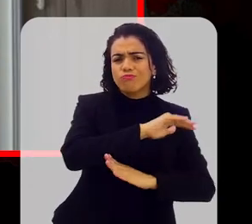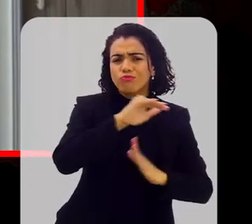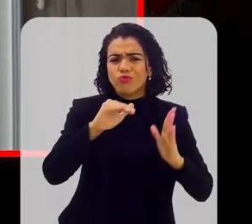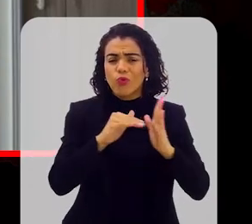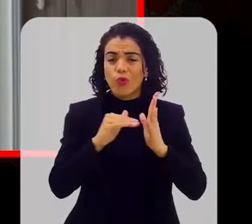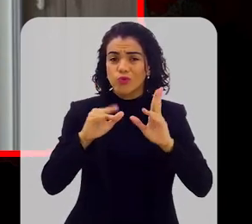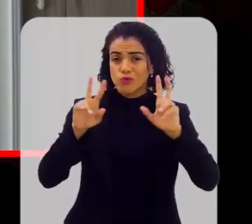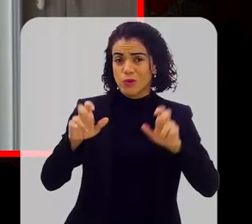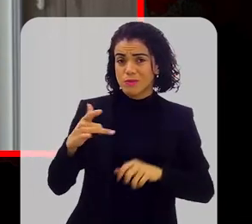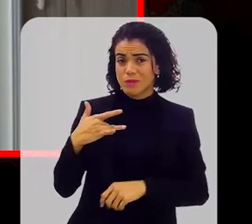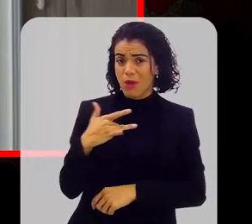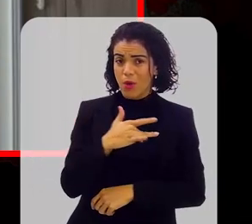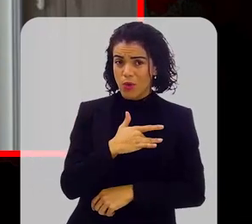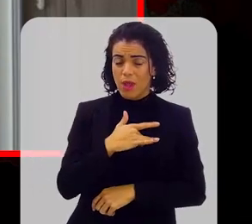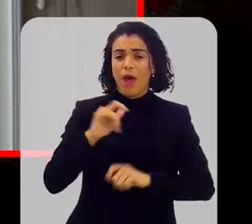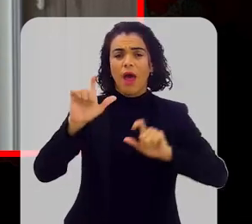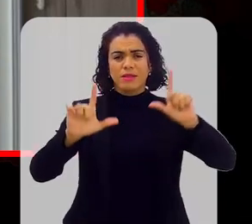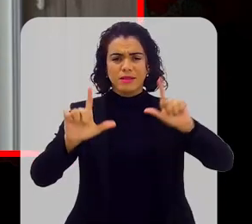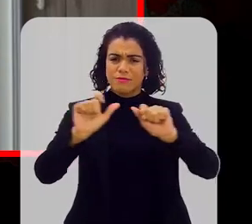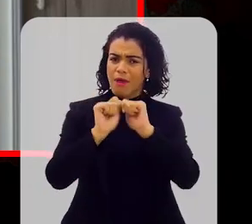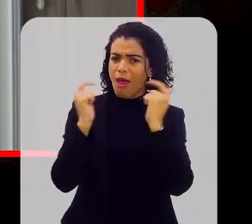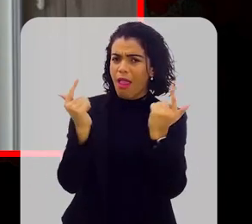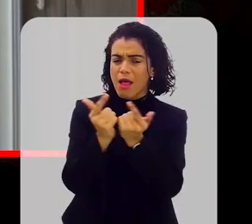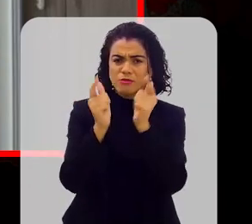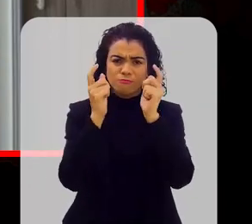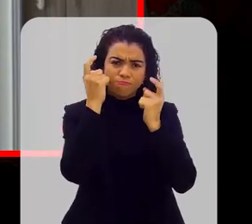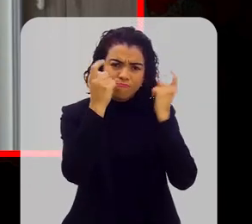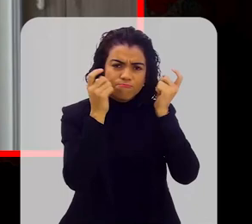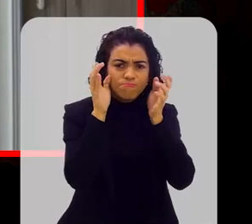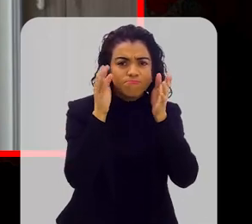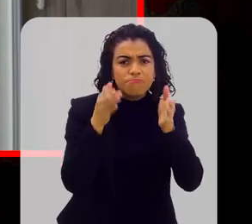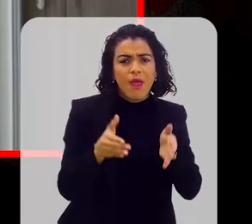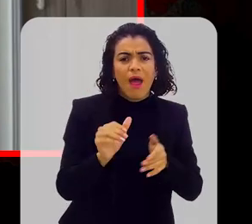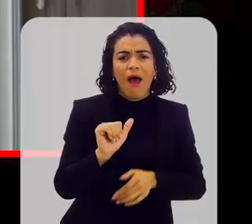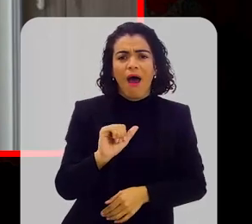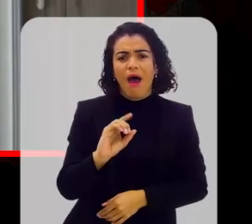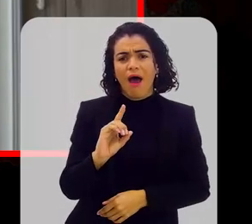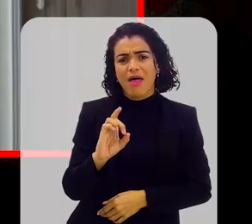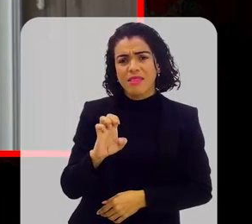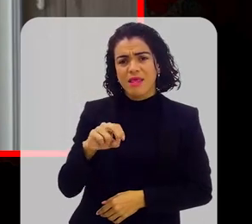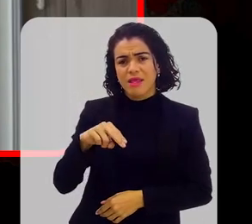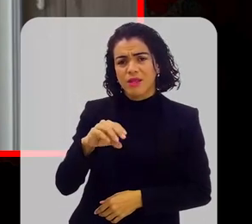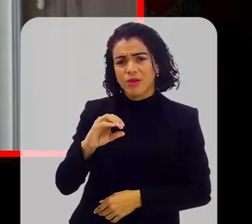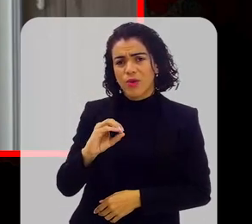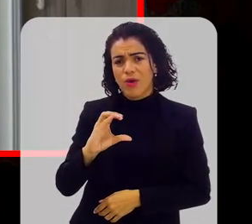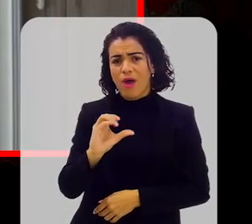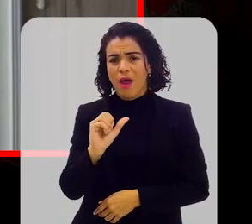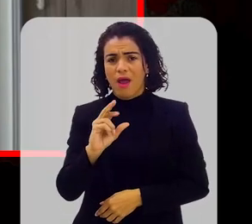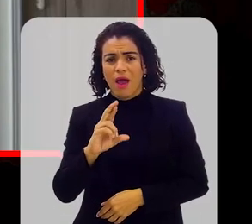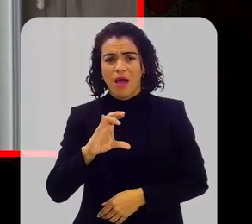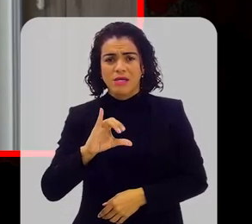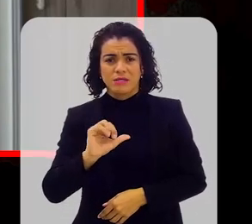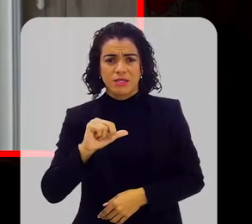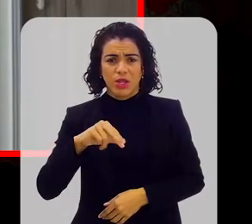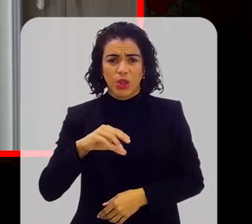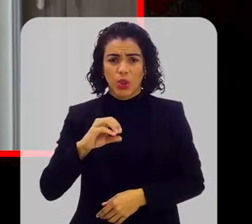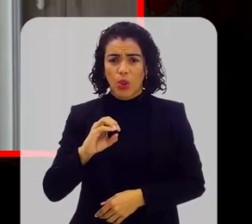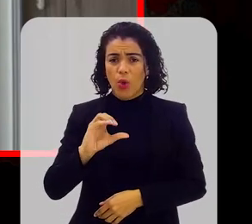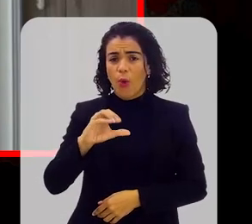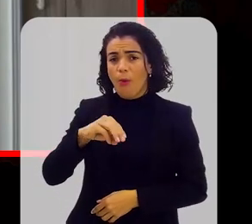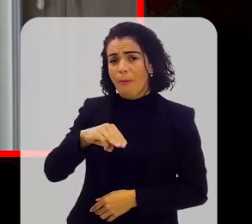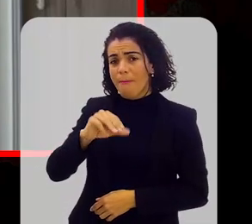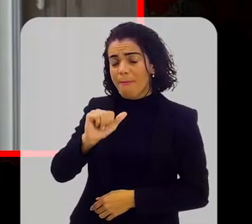população, nosso canal tomou conhecimento que os adenocarcinomas, os tumores malignos que se desenvolvem a partir de